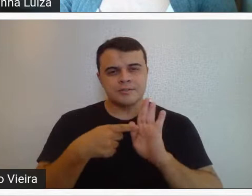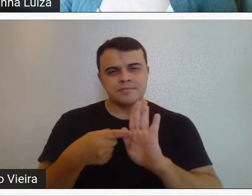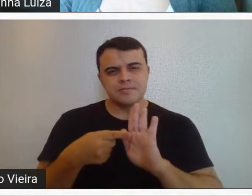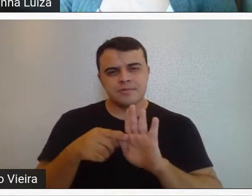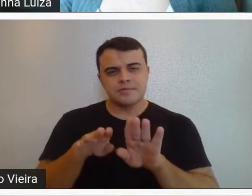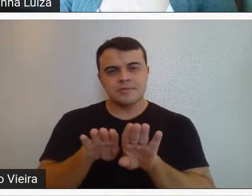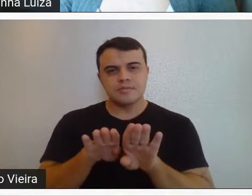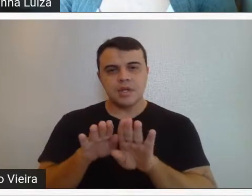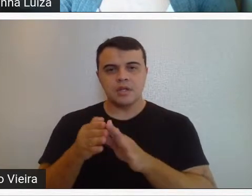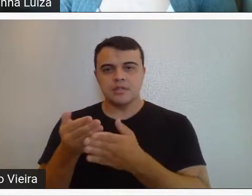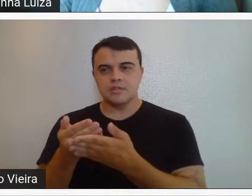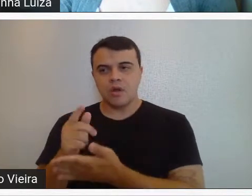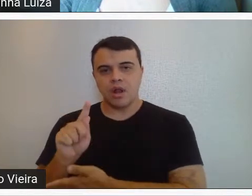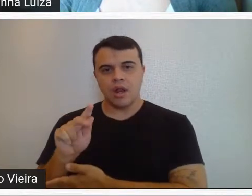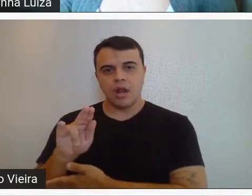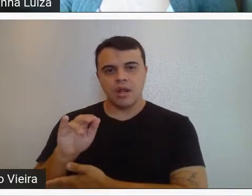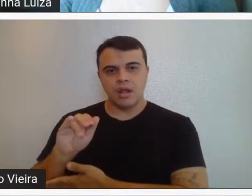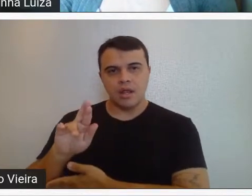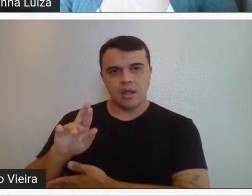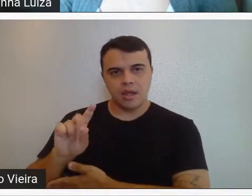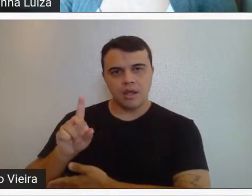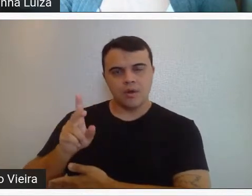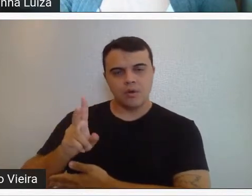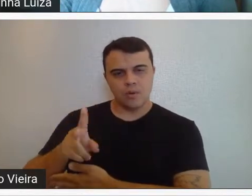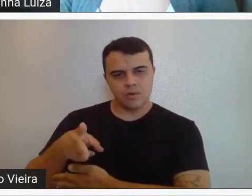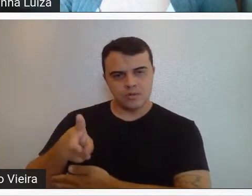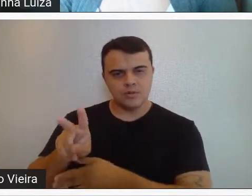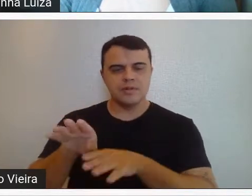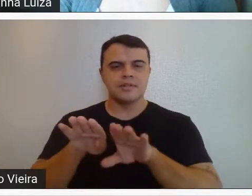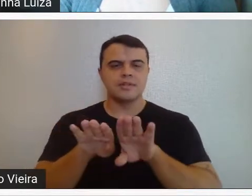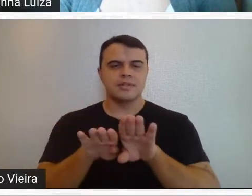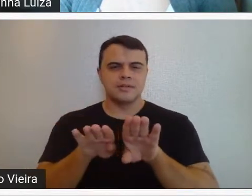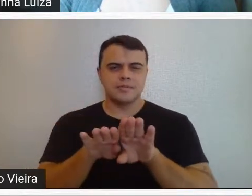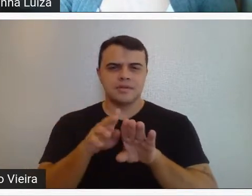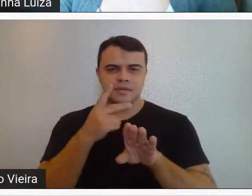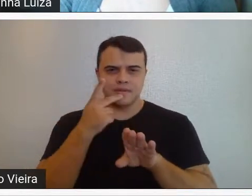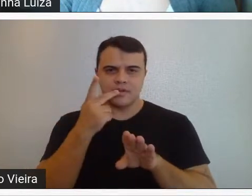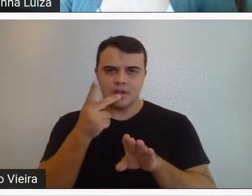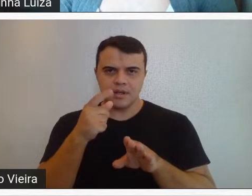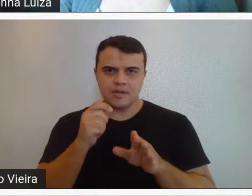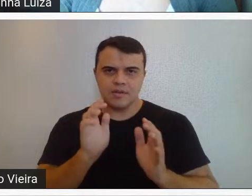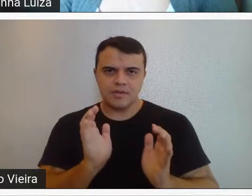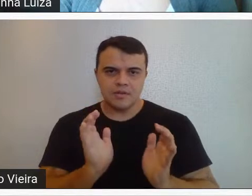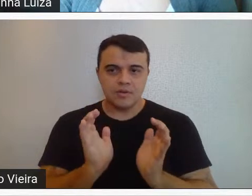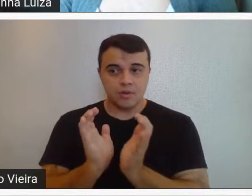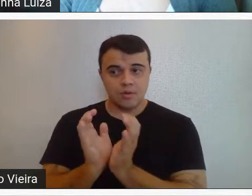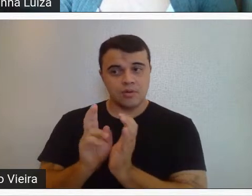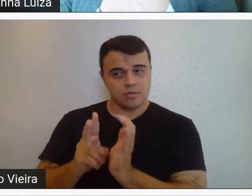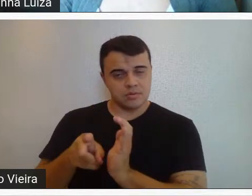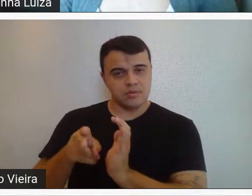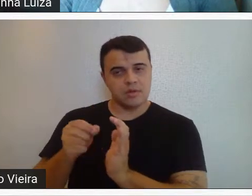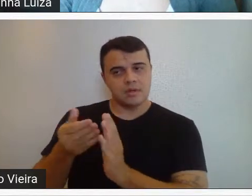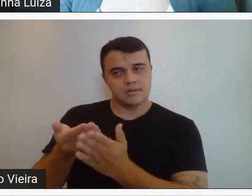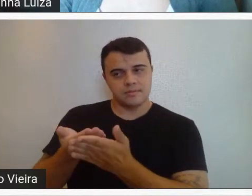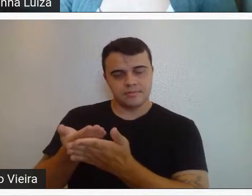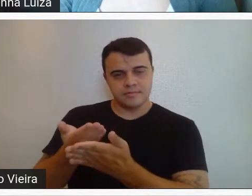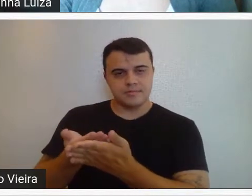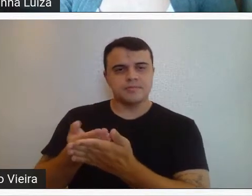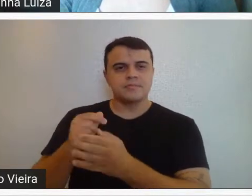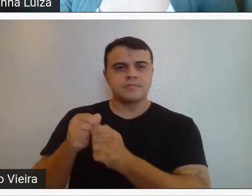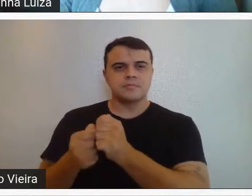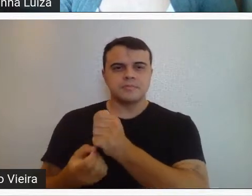até para a Escola Guignard, porque a Escola Guignard continua também como núcleo de estudo e de